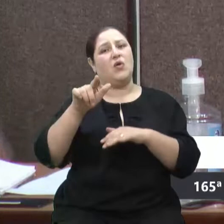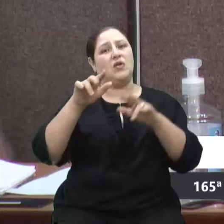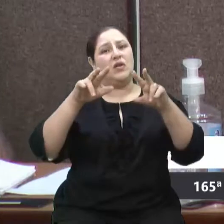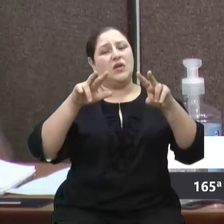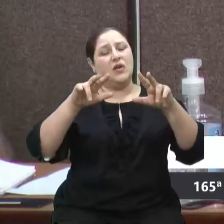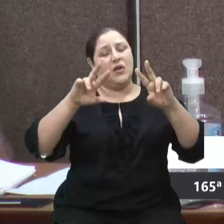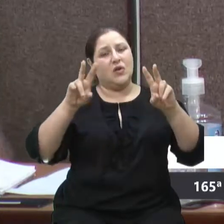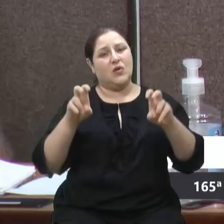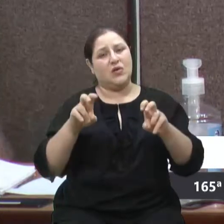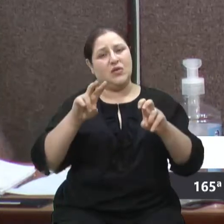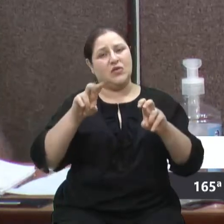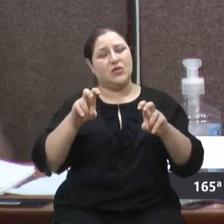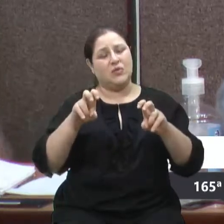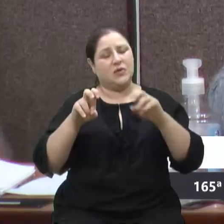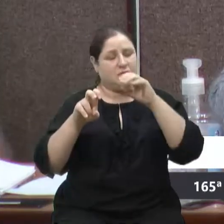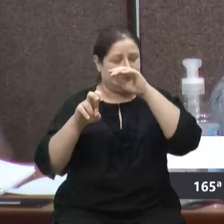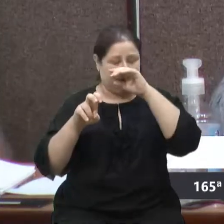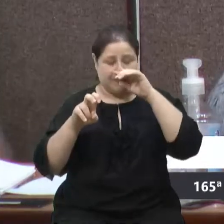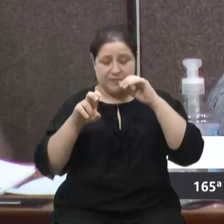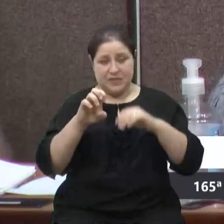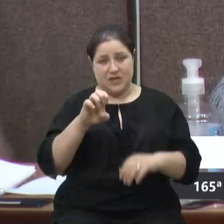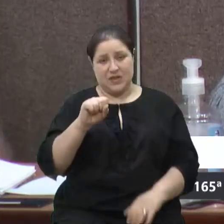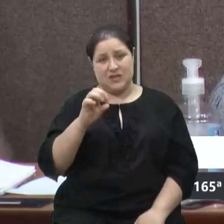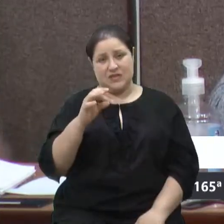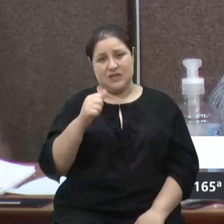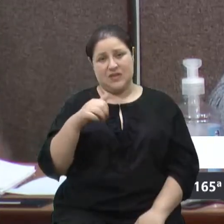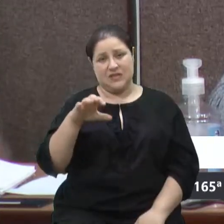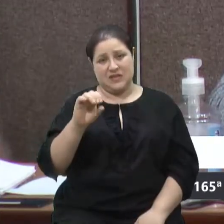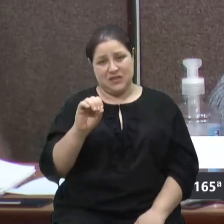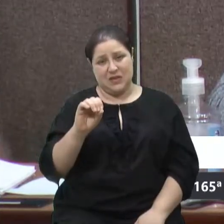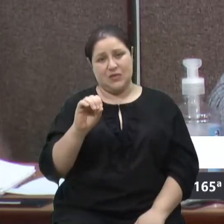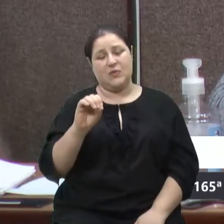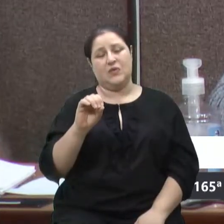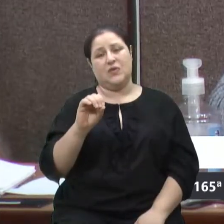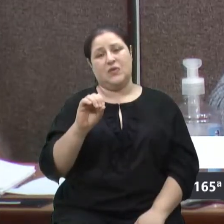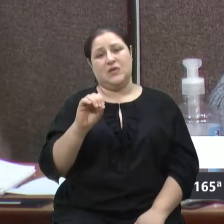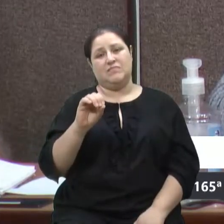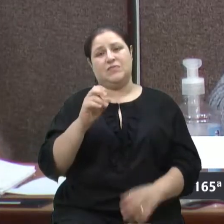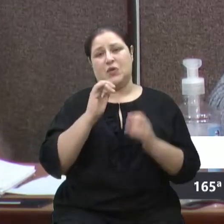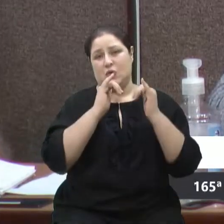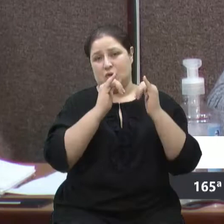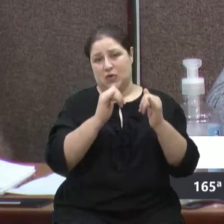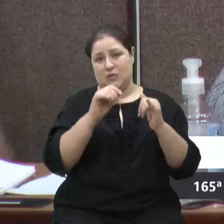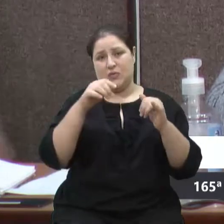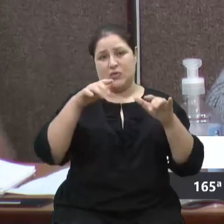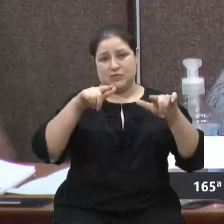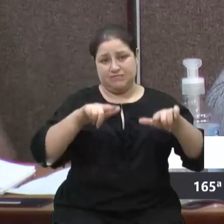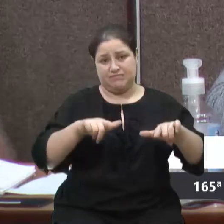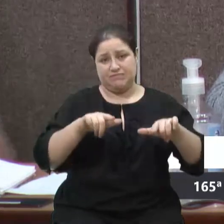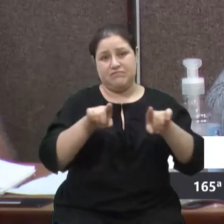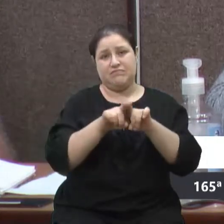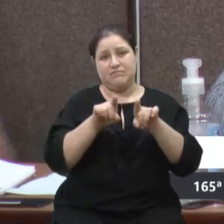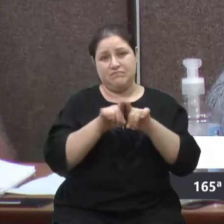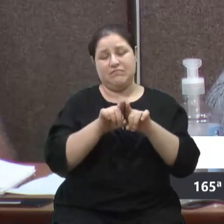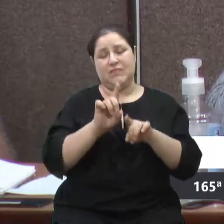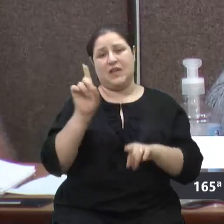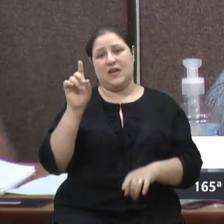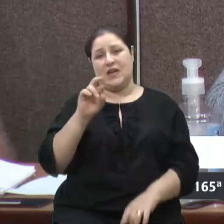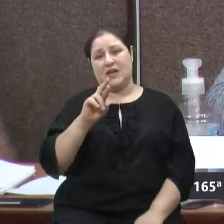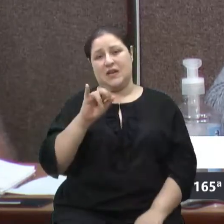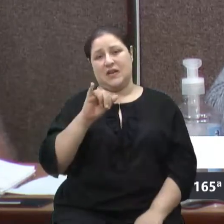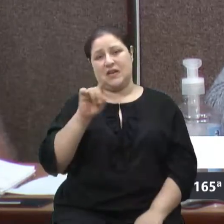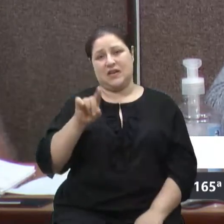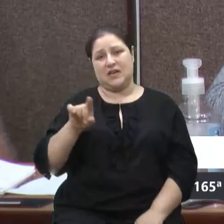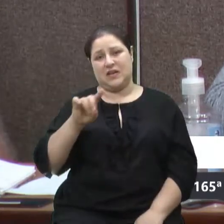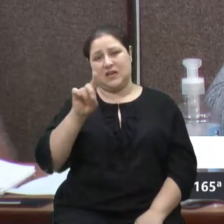secretário tem muitas coisas para se resolver. O acesso no desvio risco, por baixo, questão de mobilidade urbana. E por segundo, só quero passar, para aproveitar